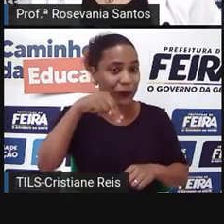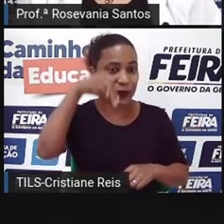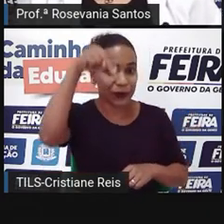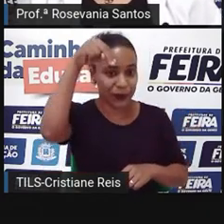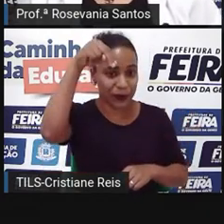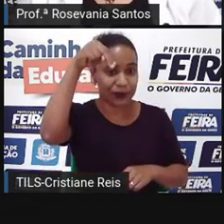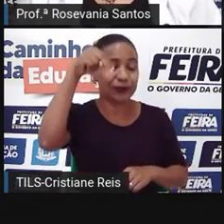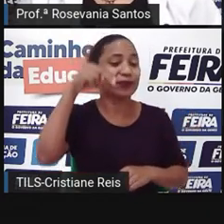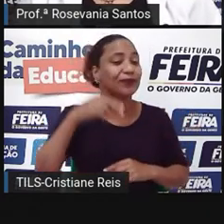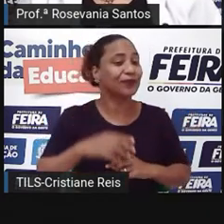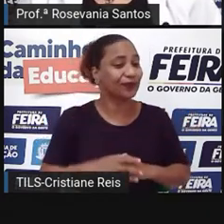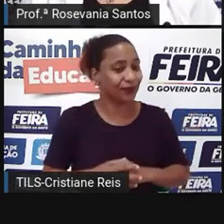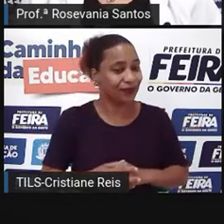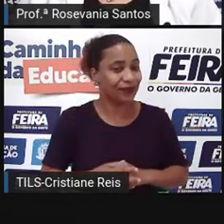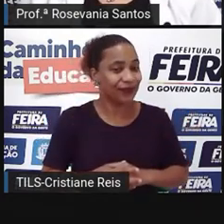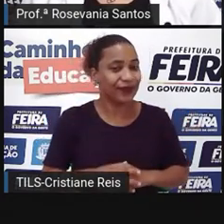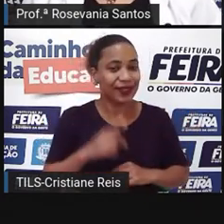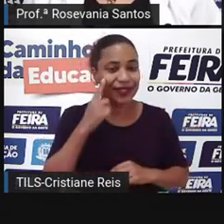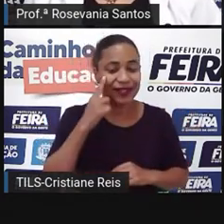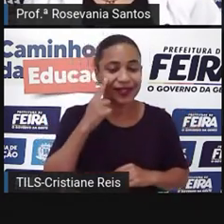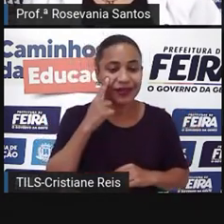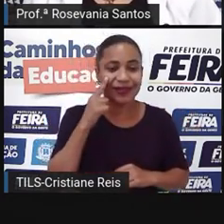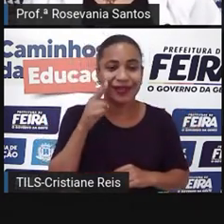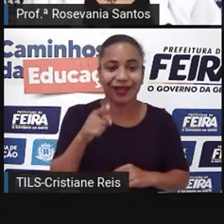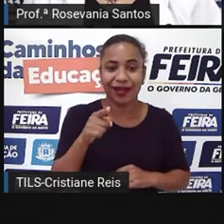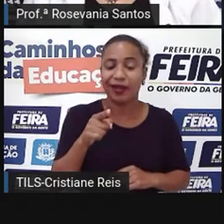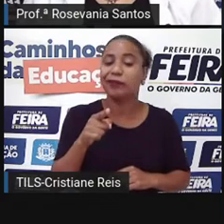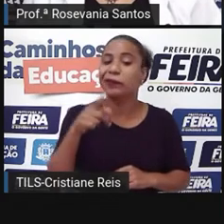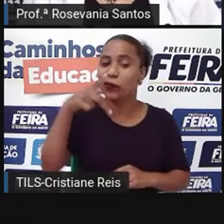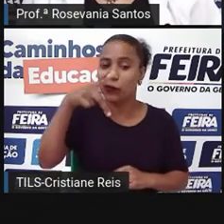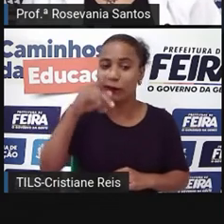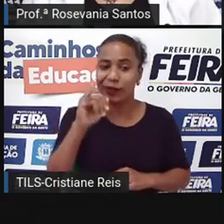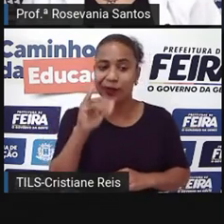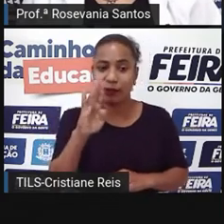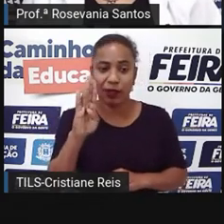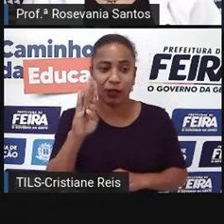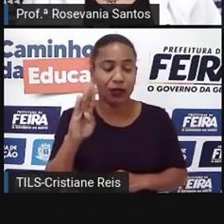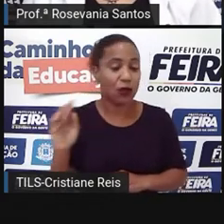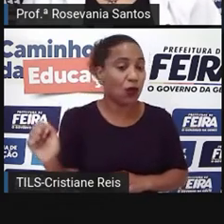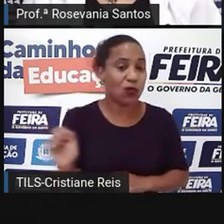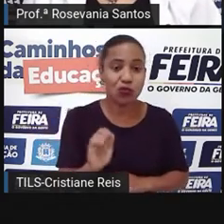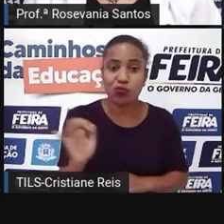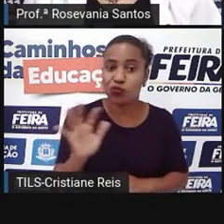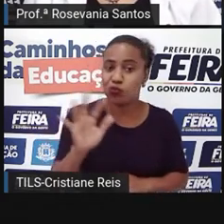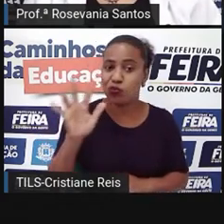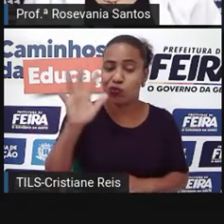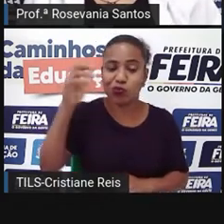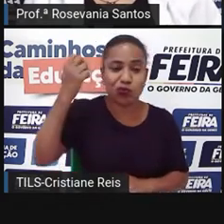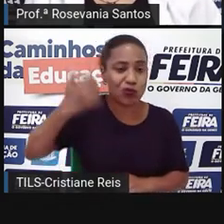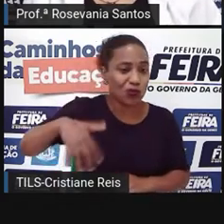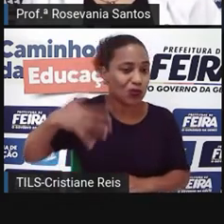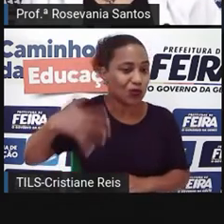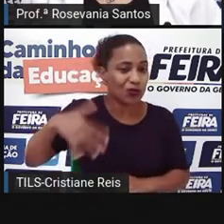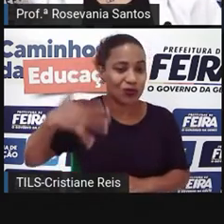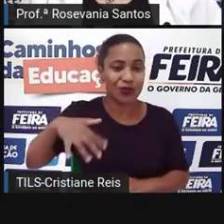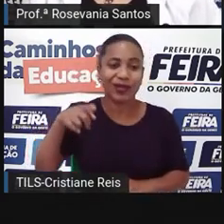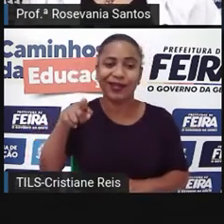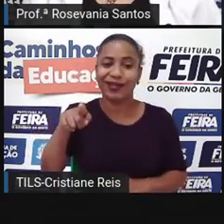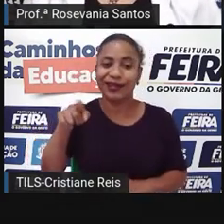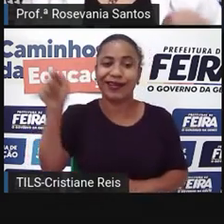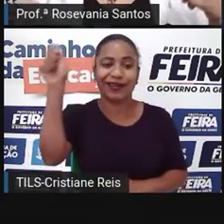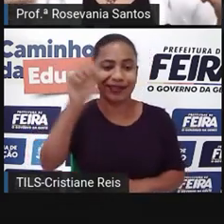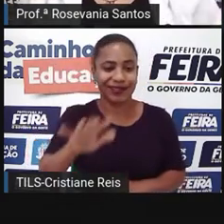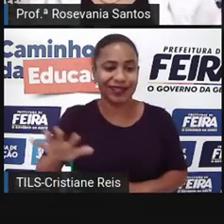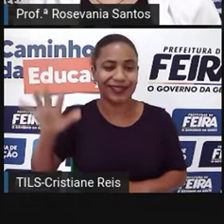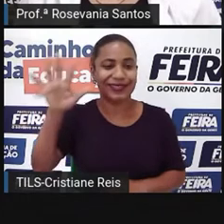Então, o que acontece aí? É o maior PIB da Ásia, ou seja, vai juntar a maior produção interna bruta da Ásia. São os